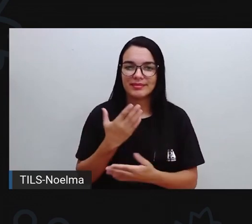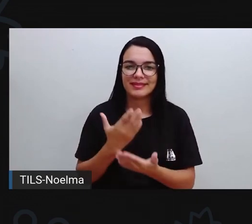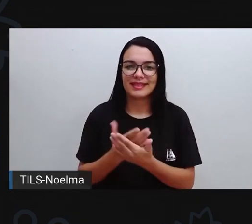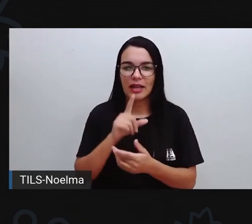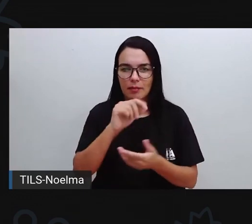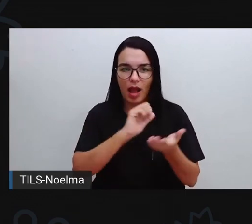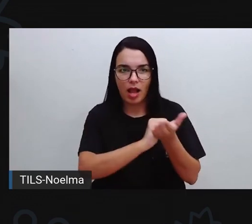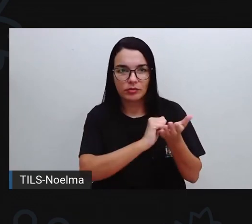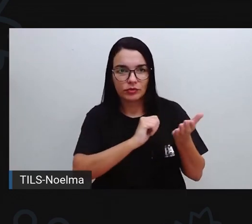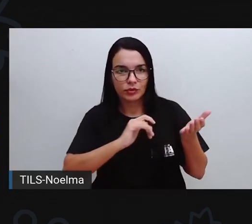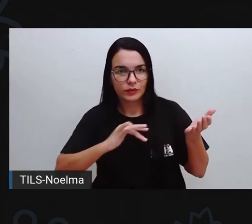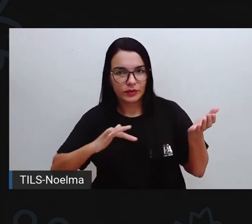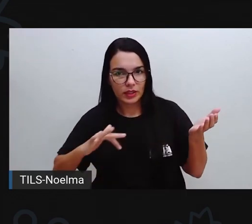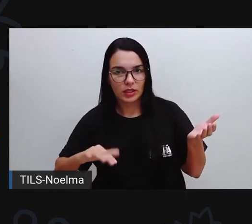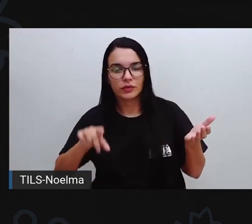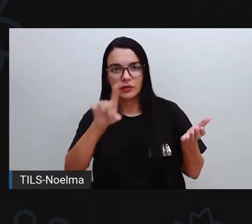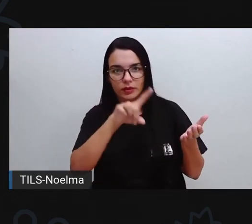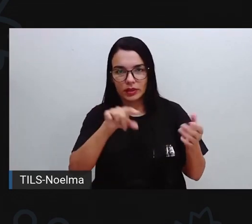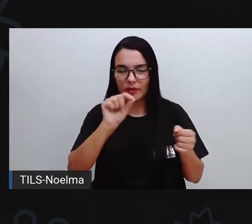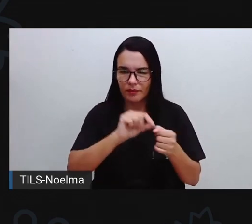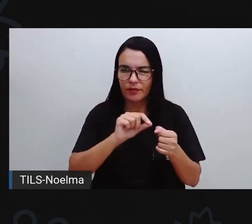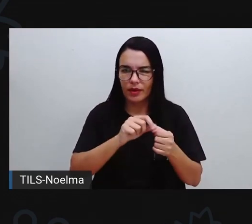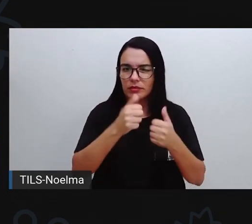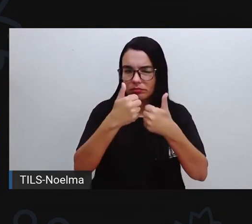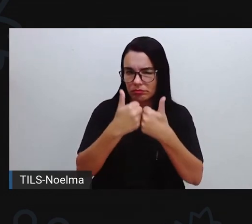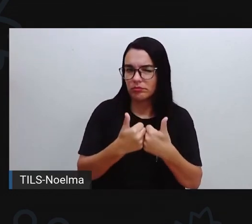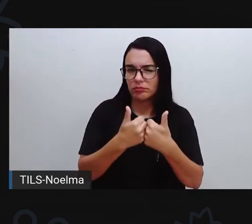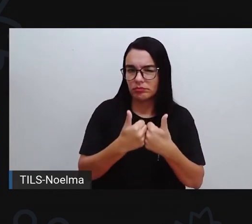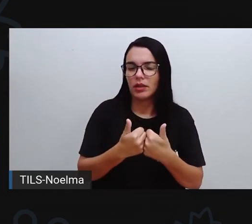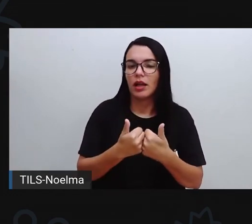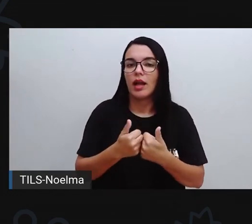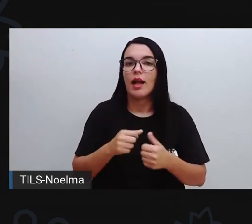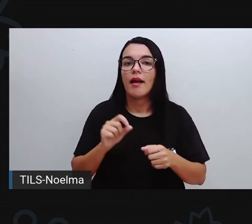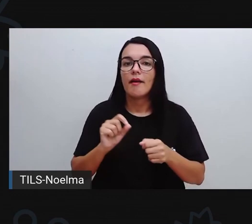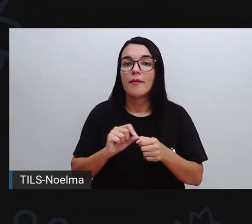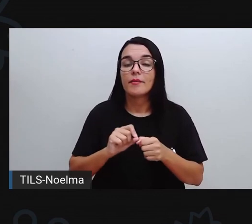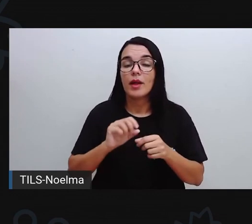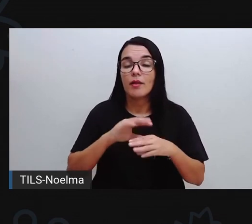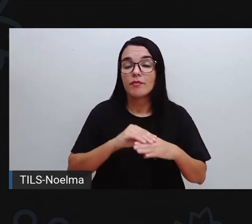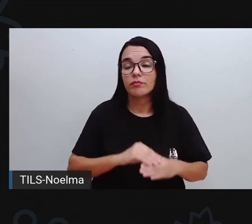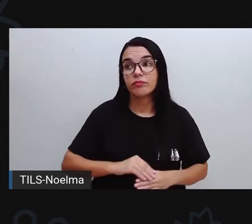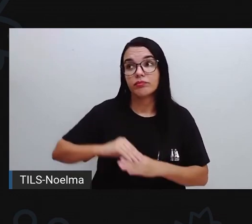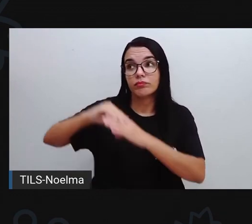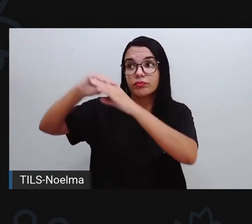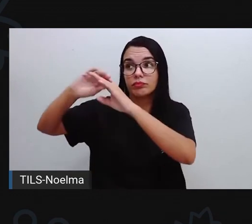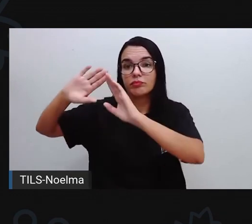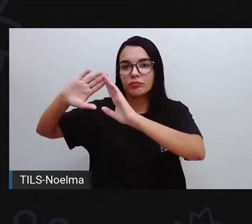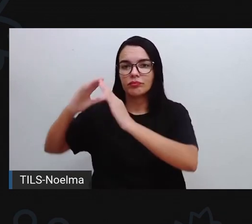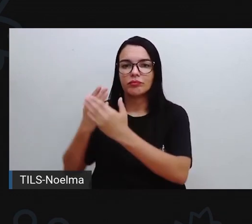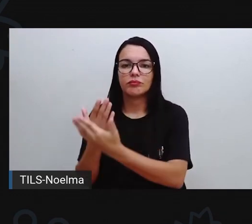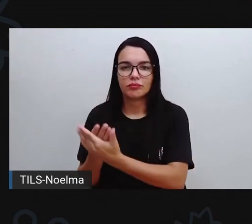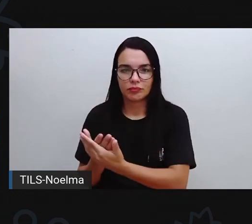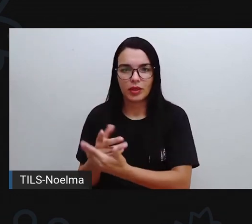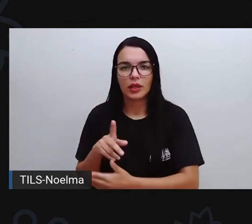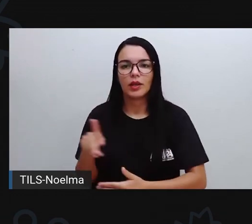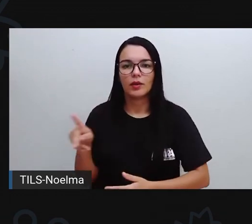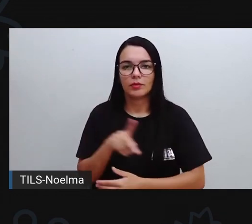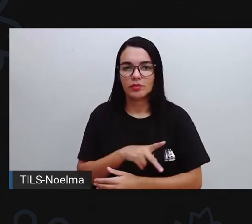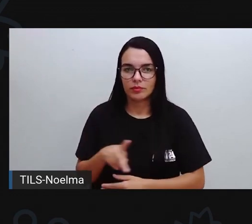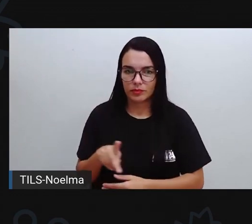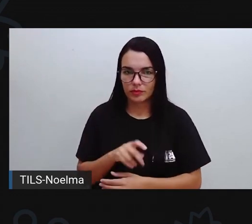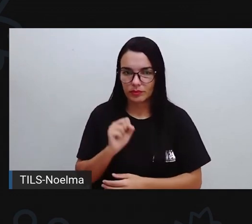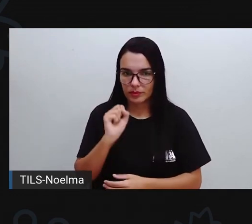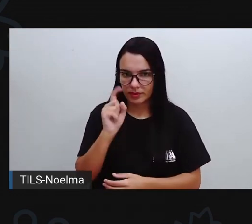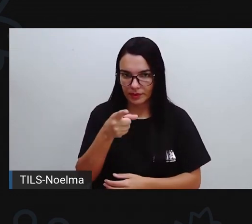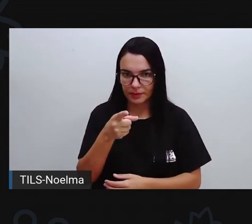Pegue lá o seu percurso pedagógico, realiza a atividade com muito cuidado, com muito capricho, que elas deverão ser devolvidas aí às